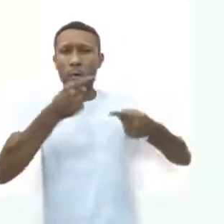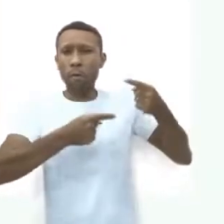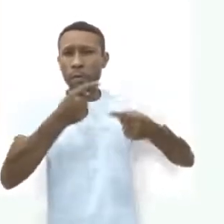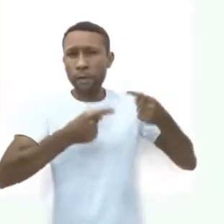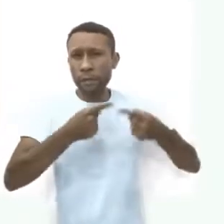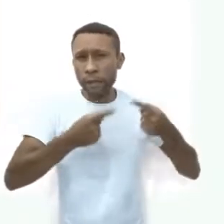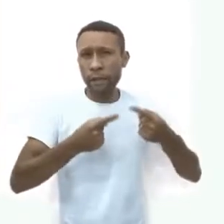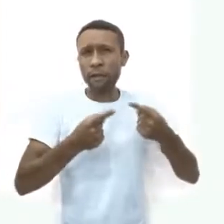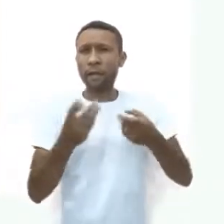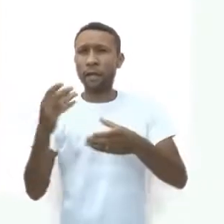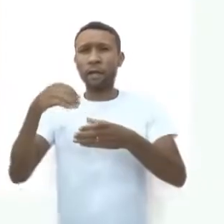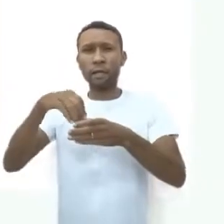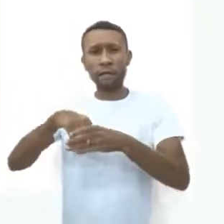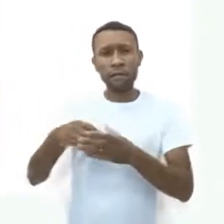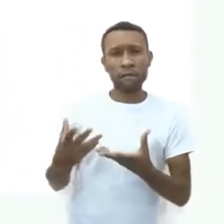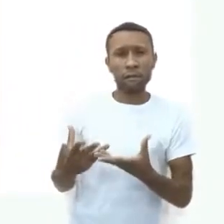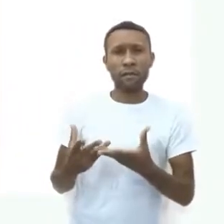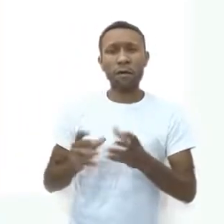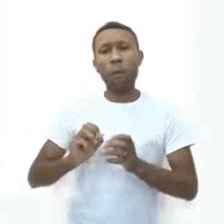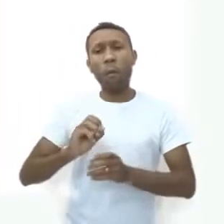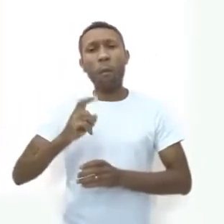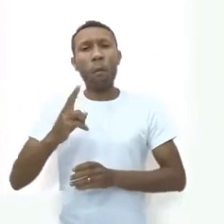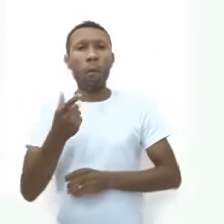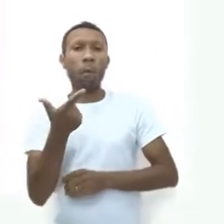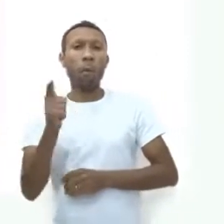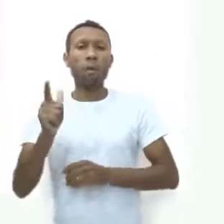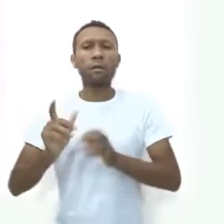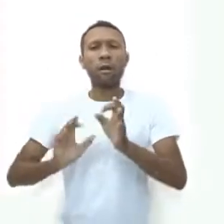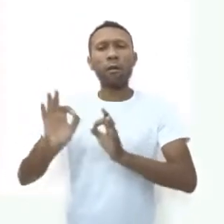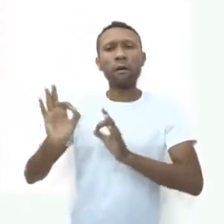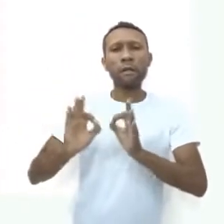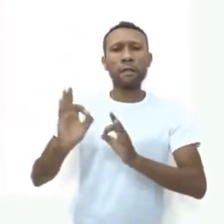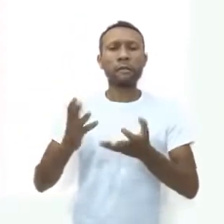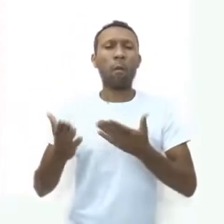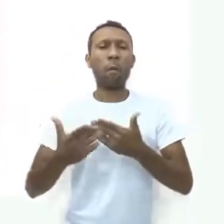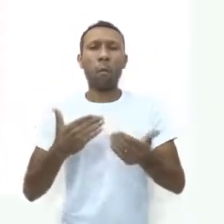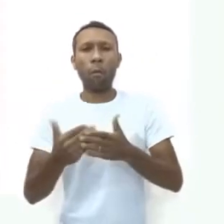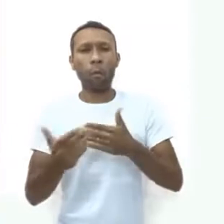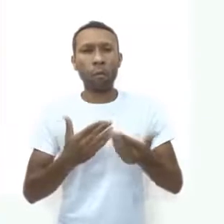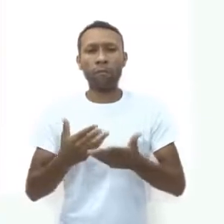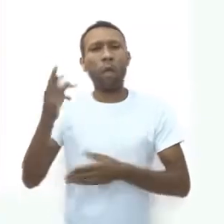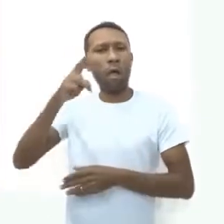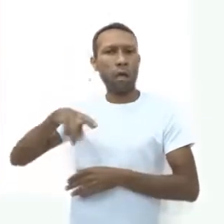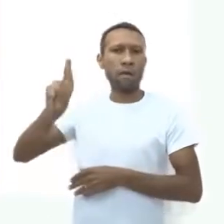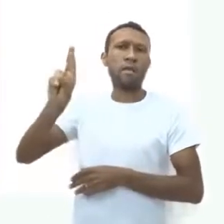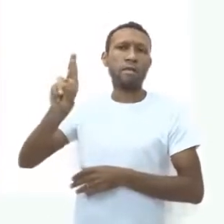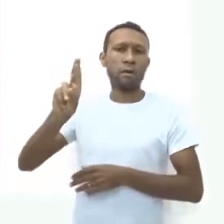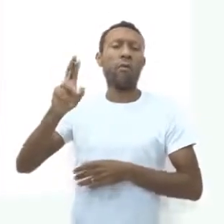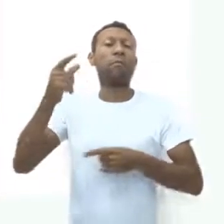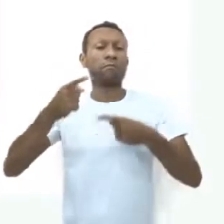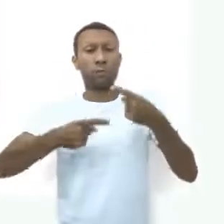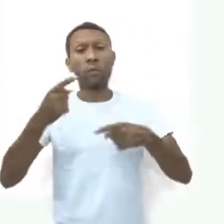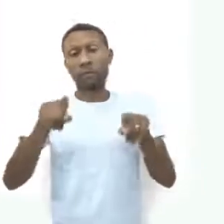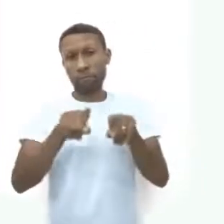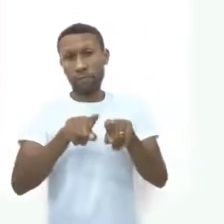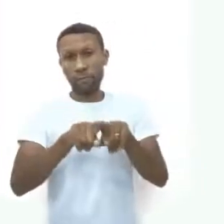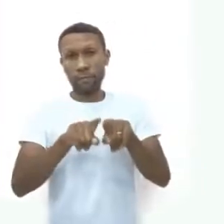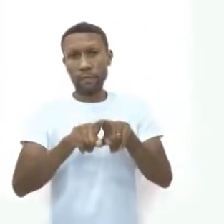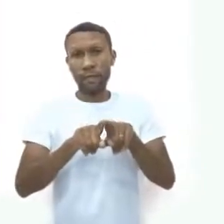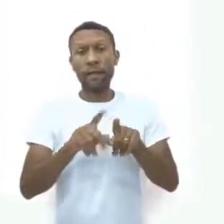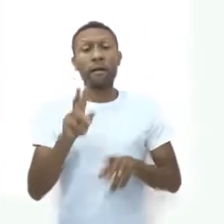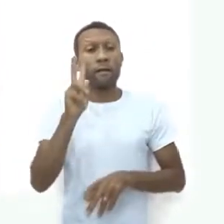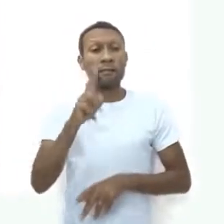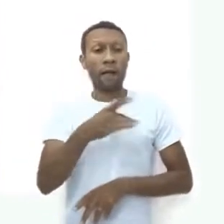filiação a sindicato ou a organização de caráter religioso, filosófico ou político, referente à